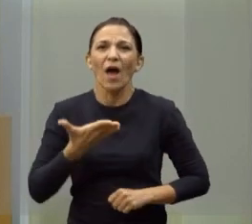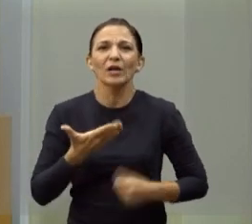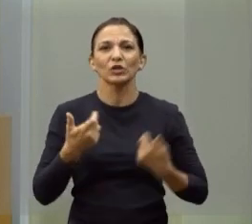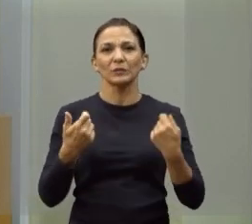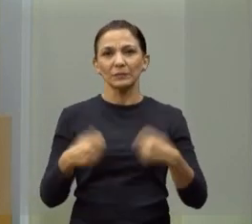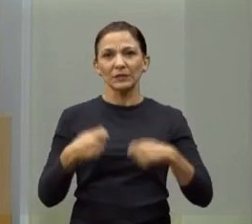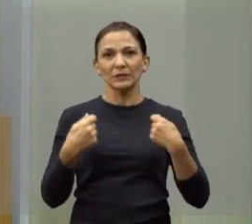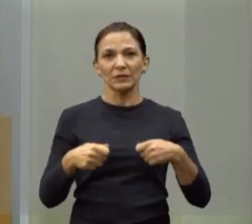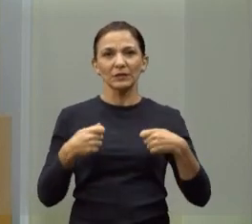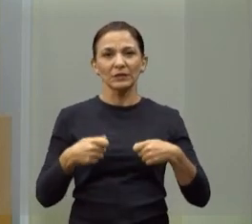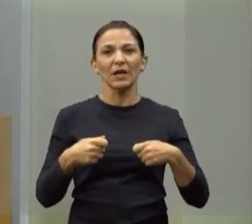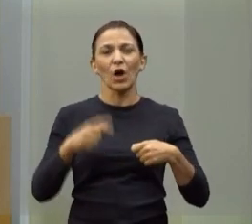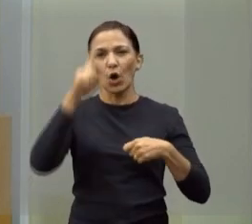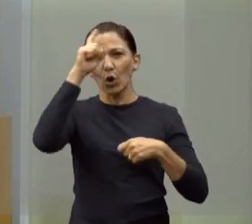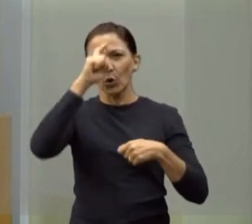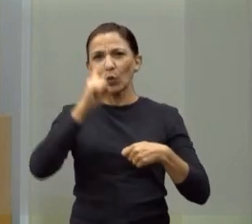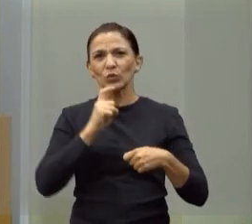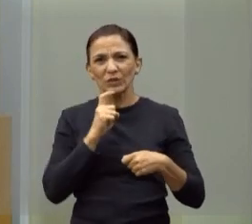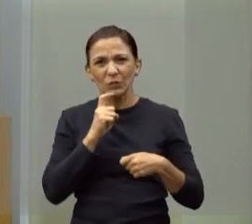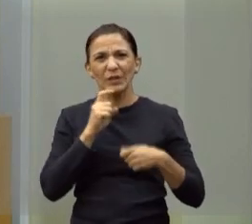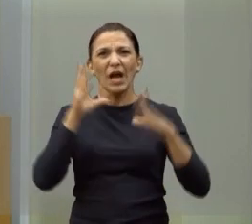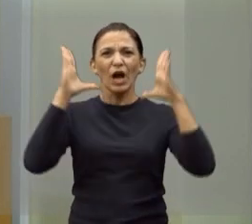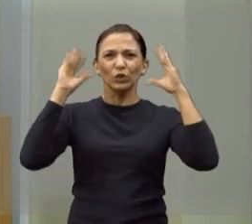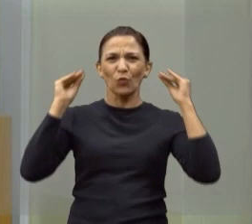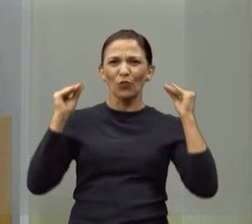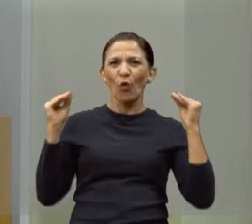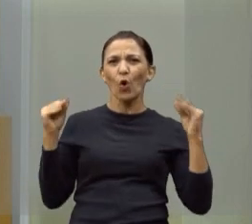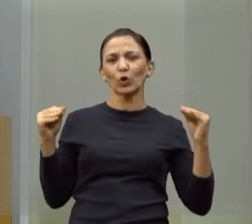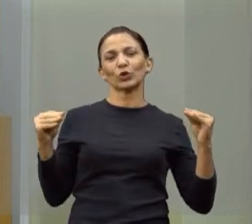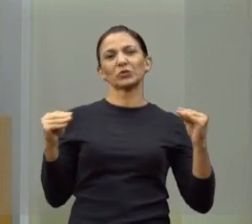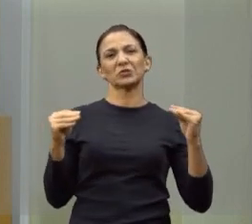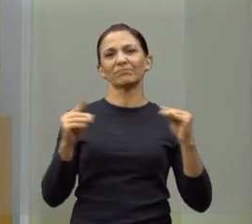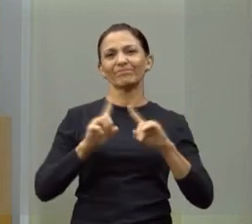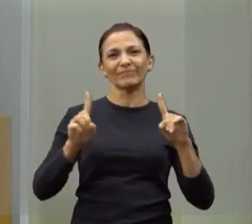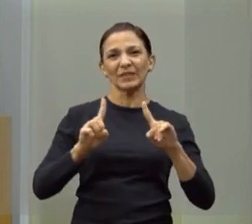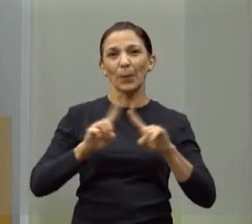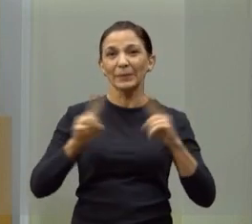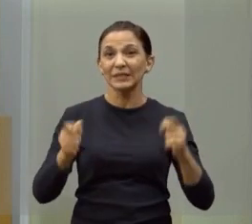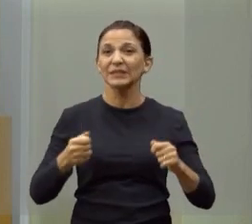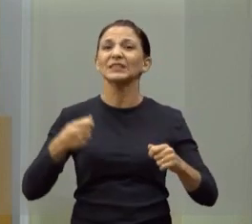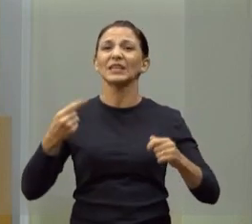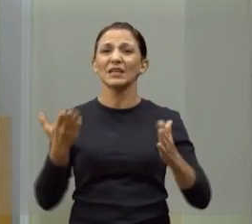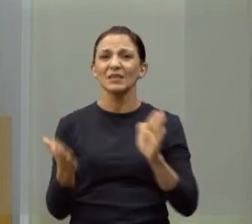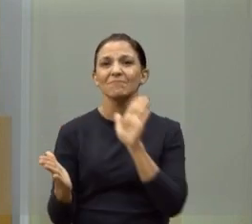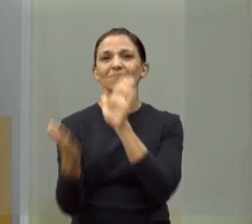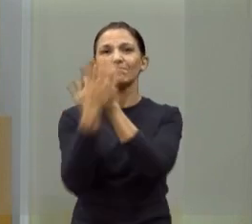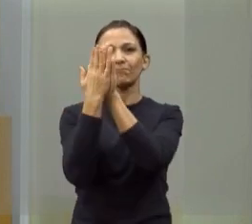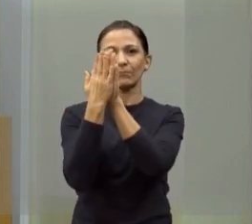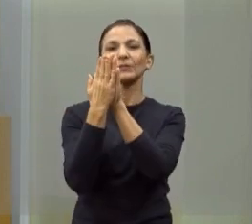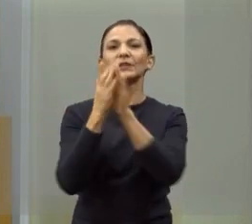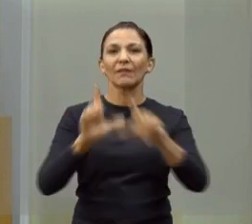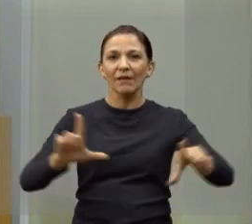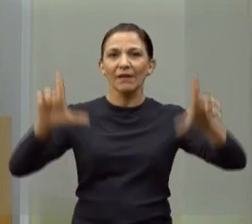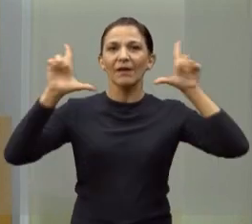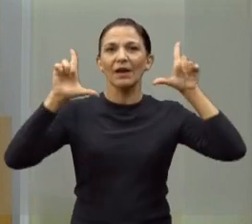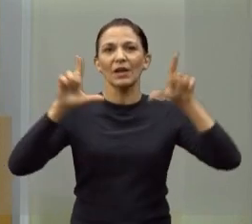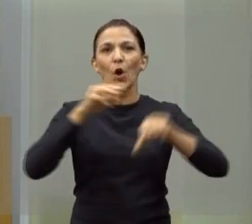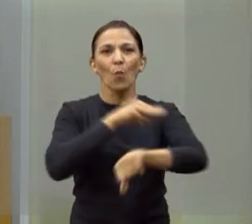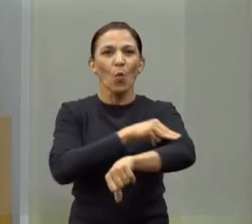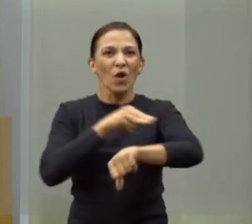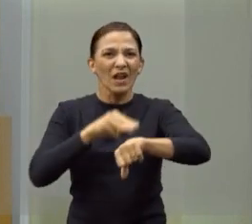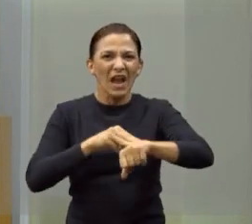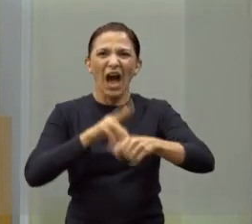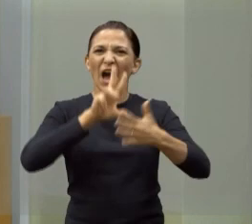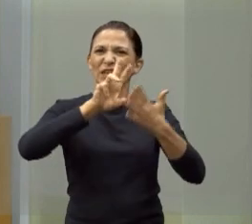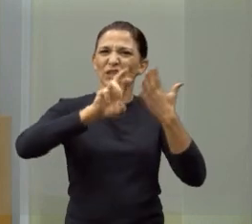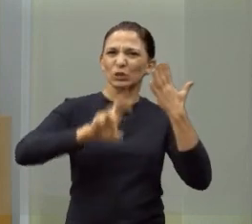sair da nossa zona de conforto e fazer o debate de sociedade que a gente quer, sem ter medo de enfrentar os assuntos da moralidade que